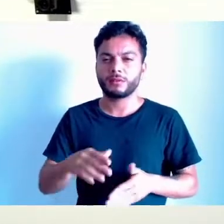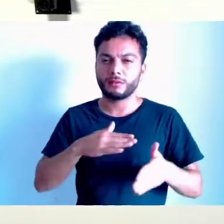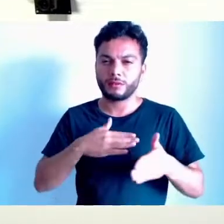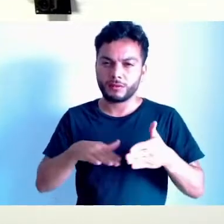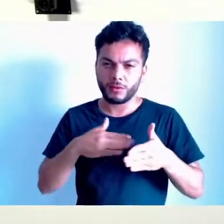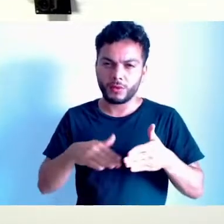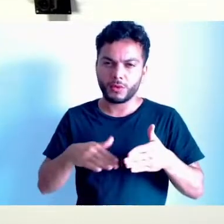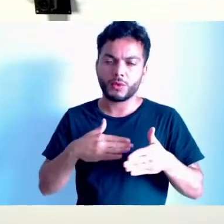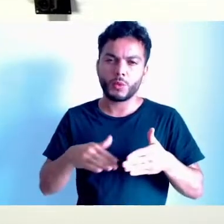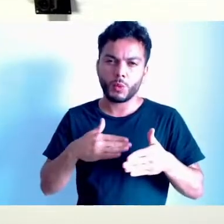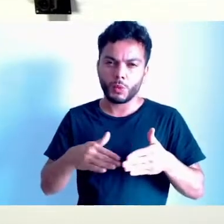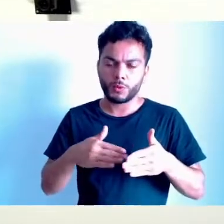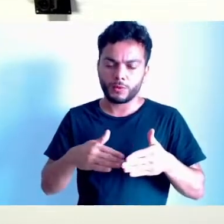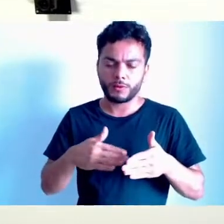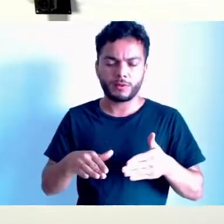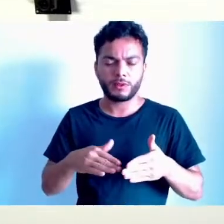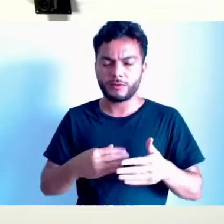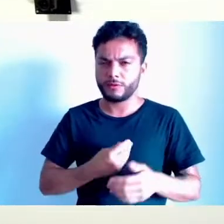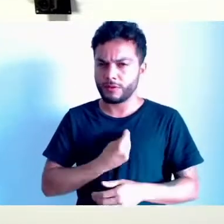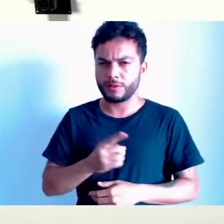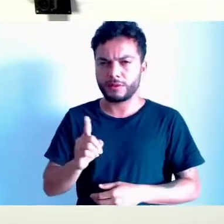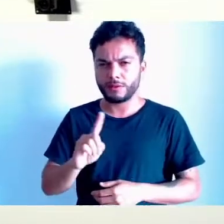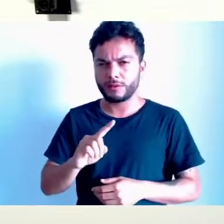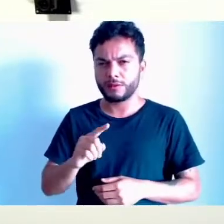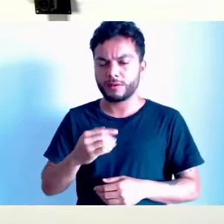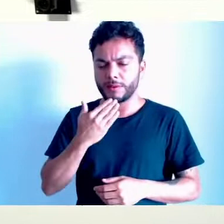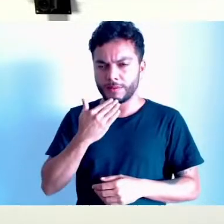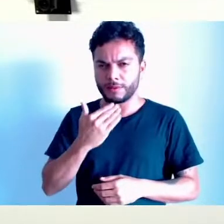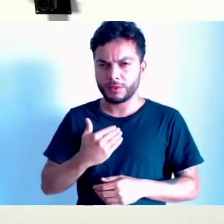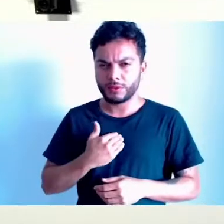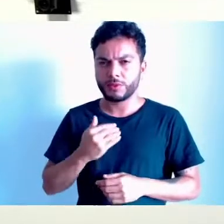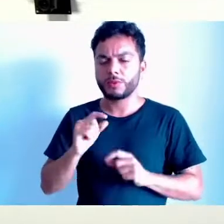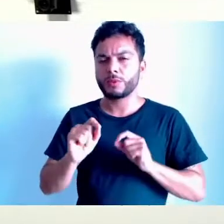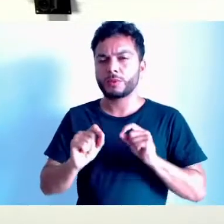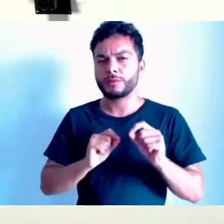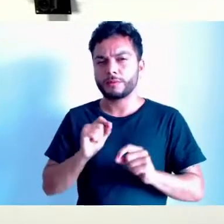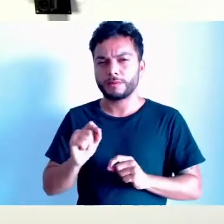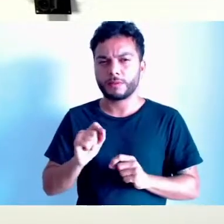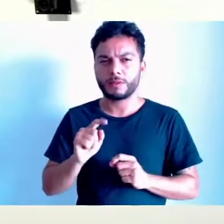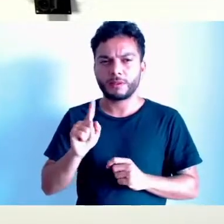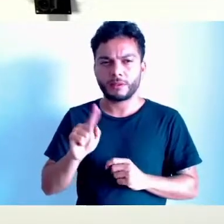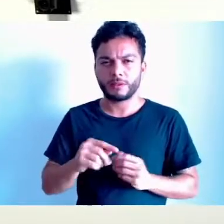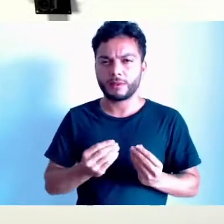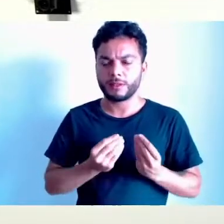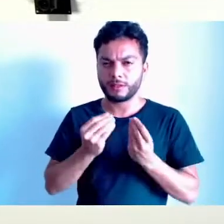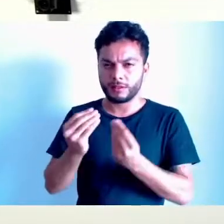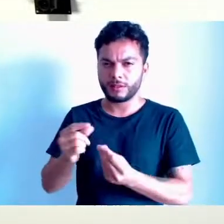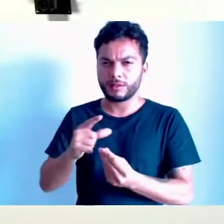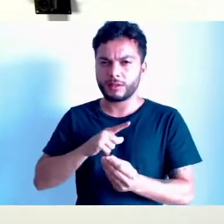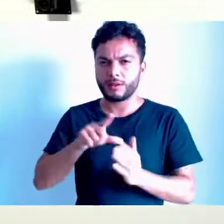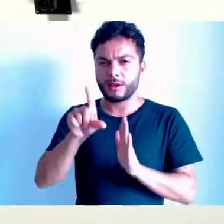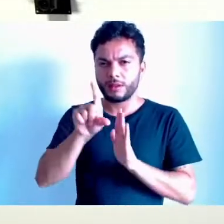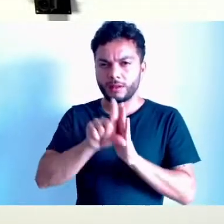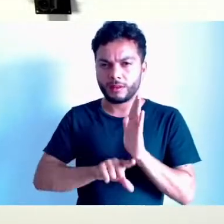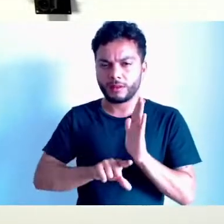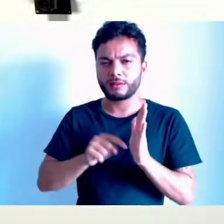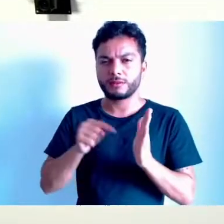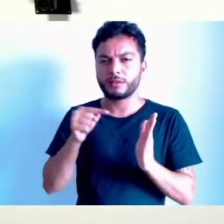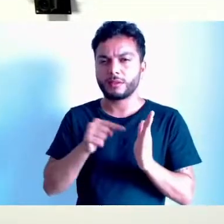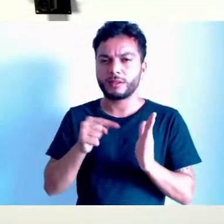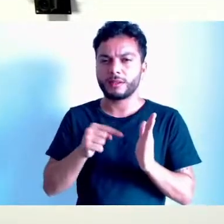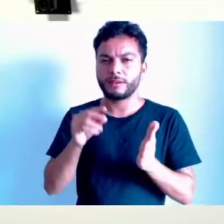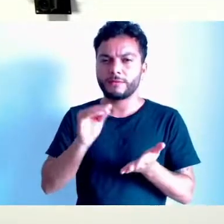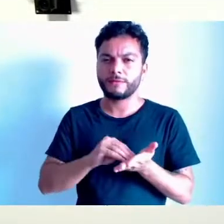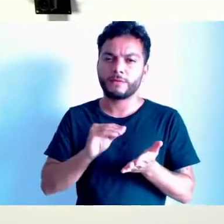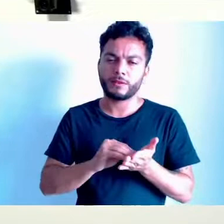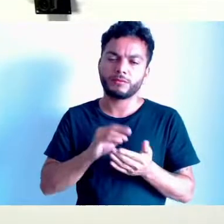aqui hoje, mas ele pediu para me levar em mãos a ele a lista de requerimentos que não foi respondendo. Já faz dois